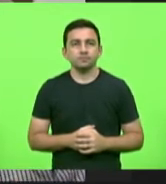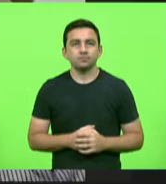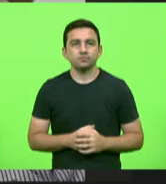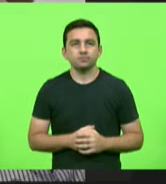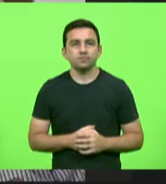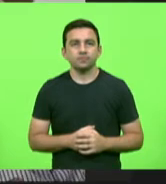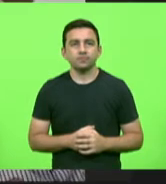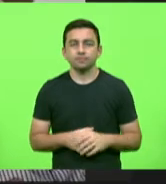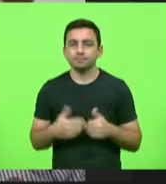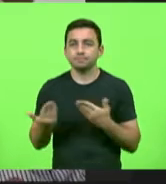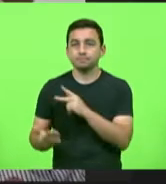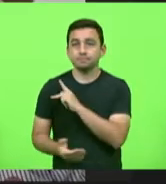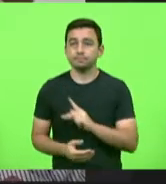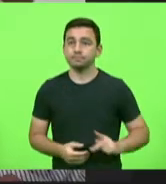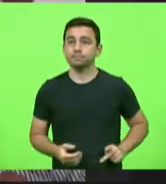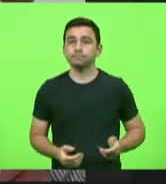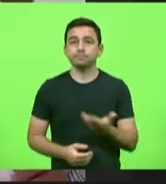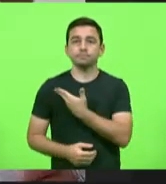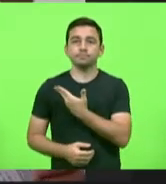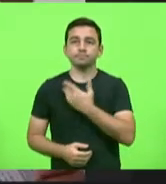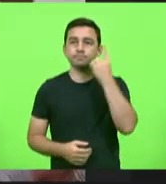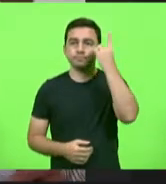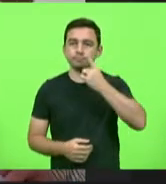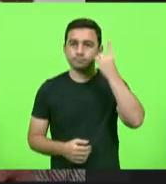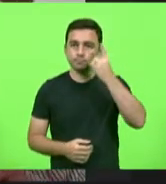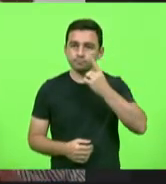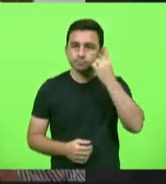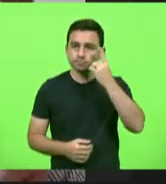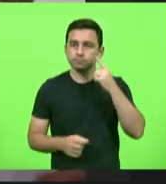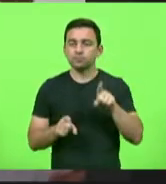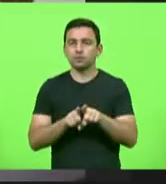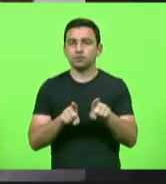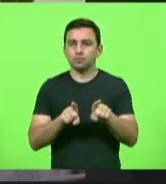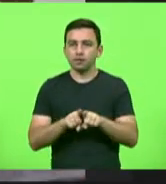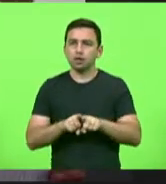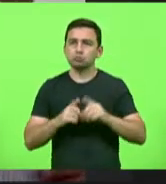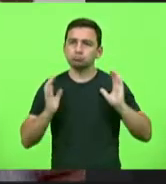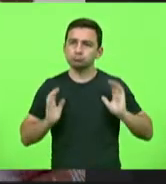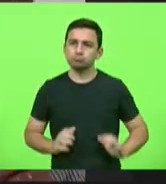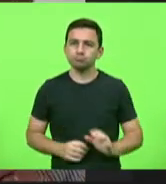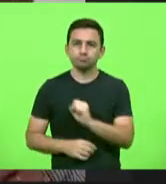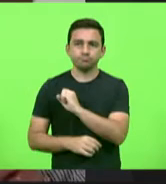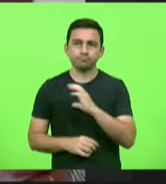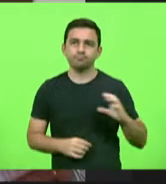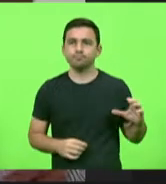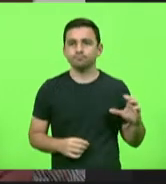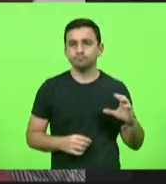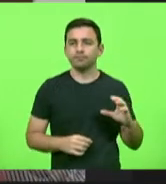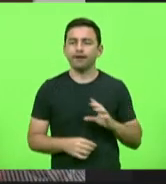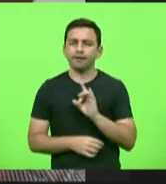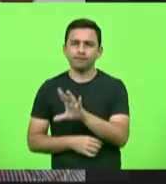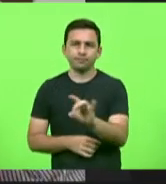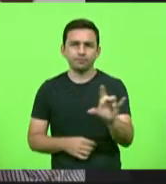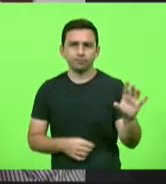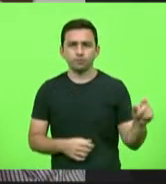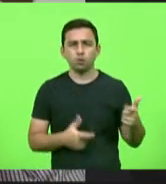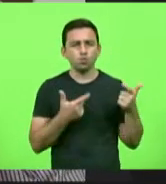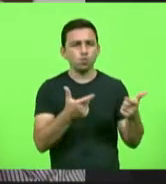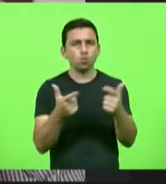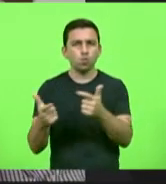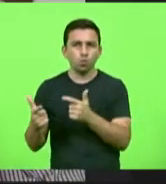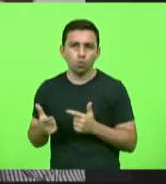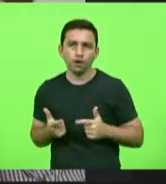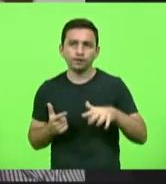Senhor presidente, colegas deputados, cidadãos catarinenses, de cada um dos cantos da nossa